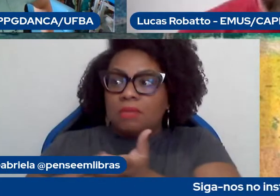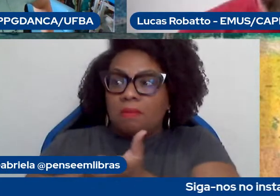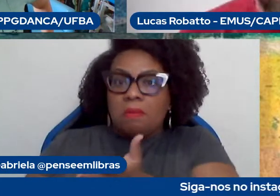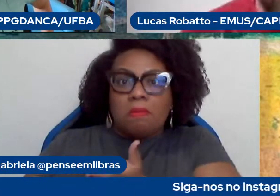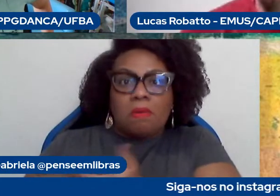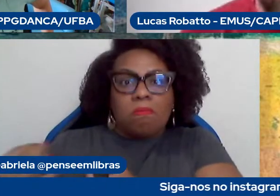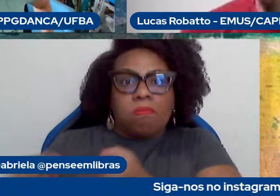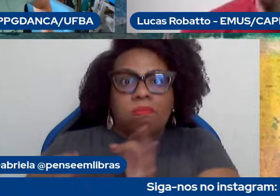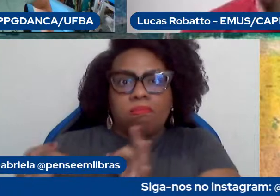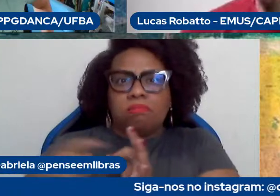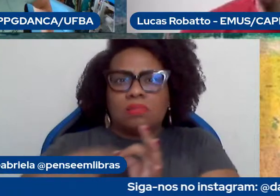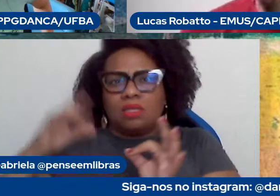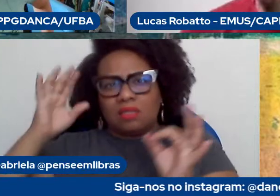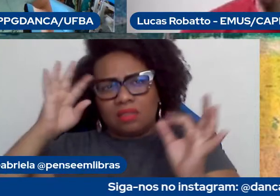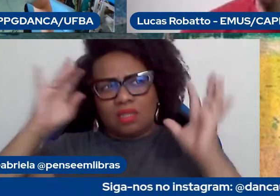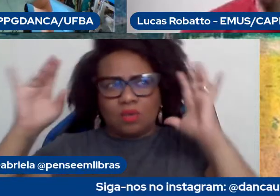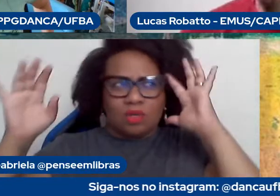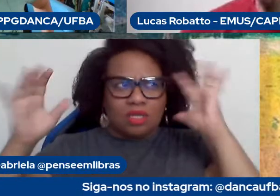teorias,